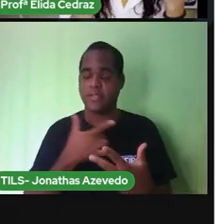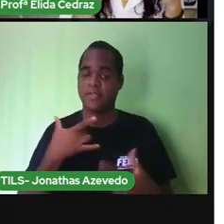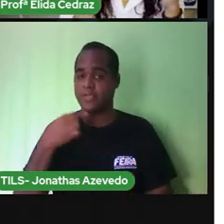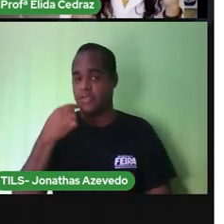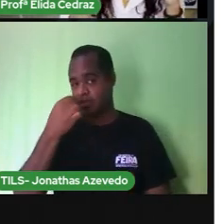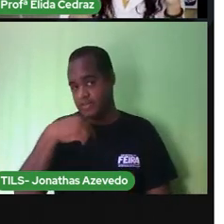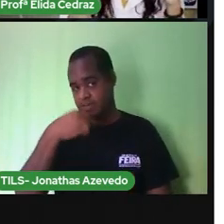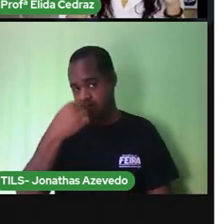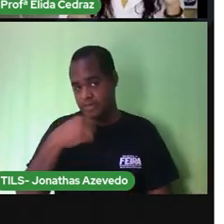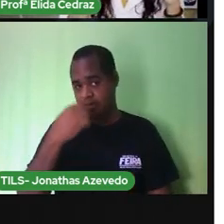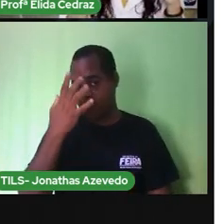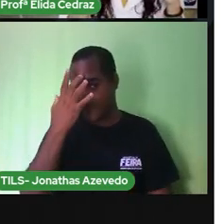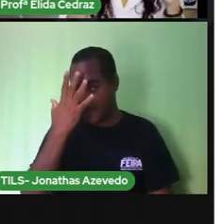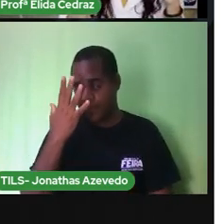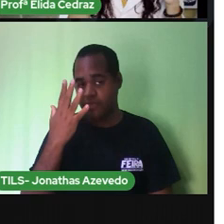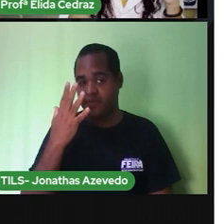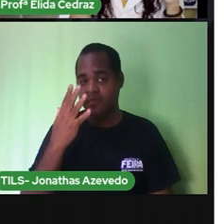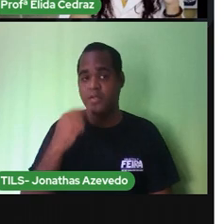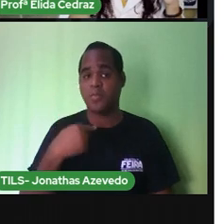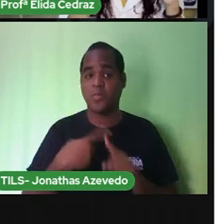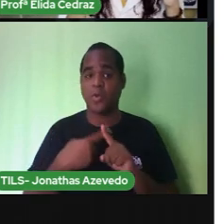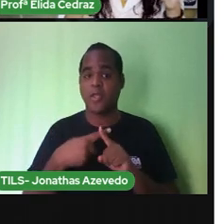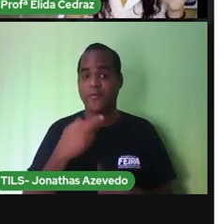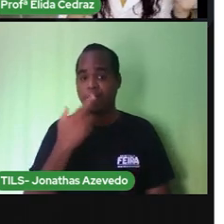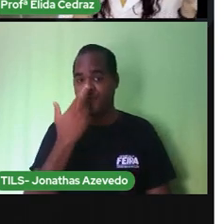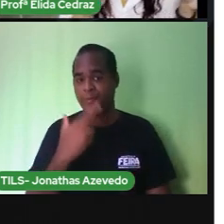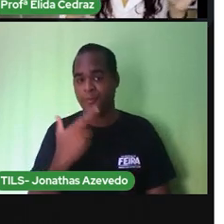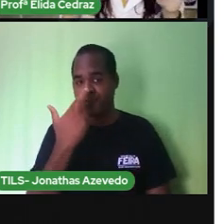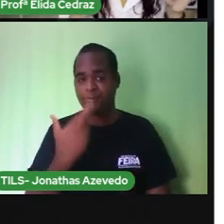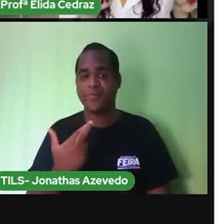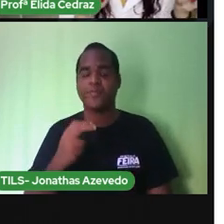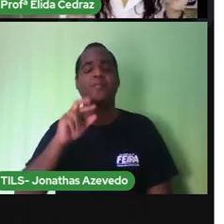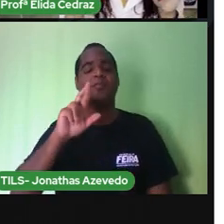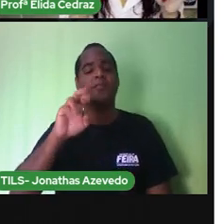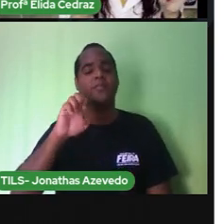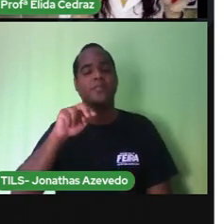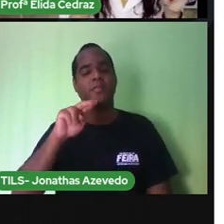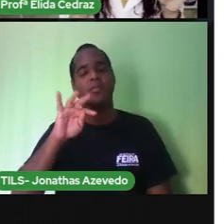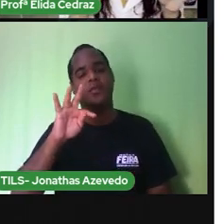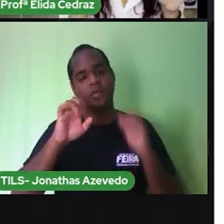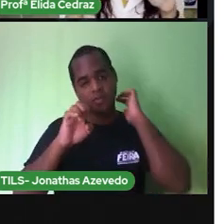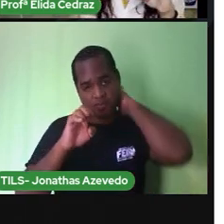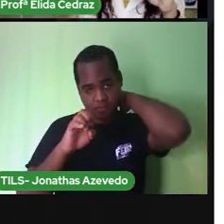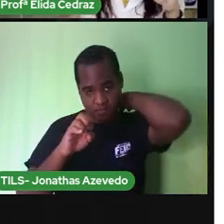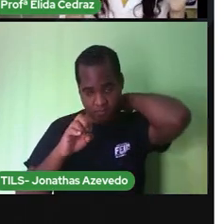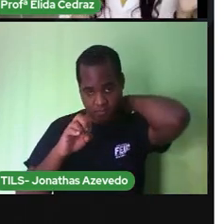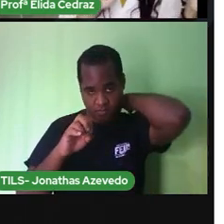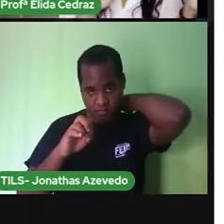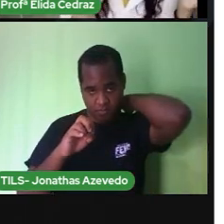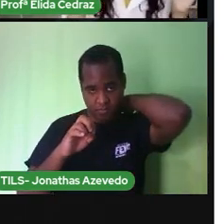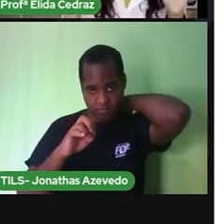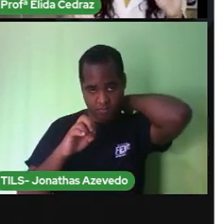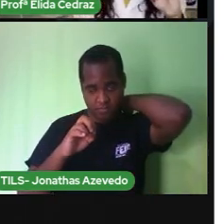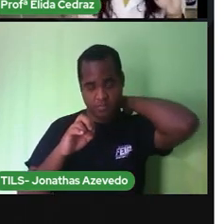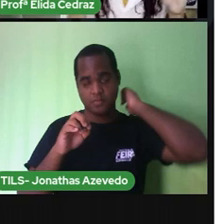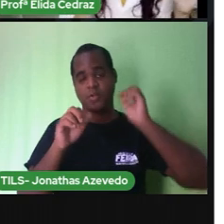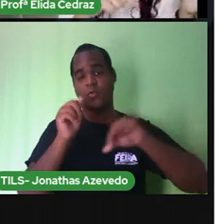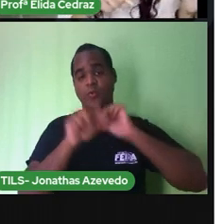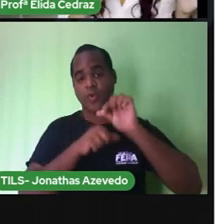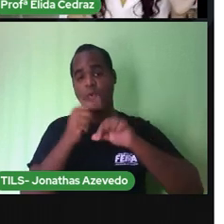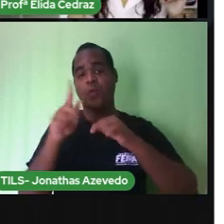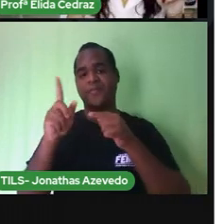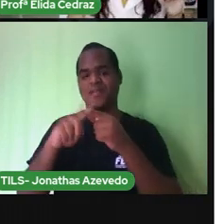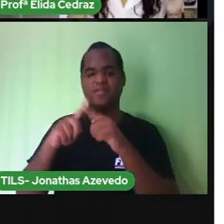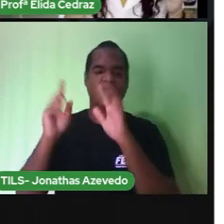facilidade porque a Proelida tem renite. Então, quando o tempo tá se mudando, fica quente, fica frio,